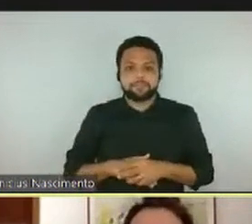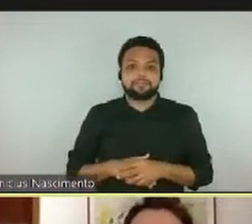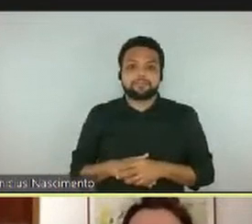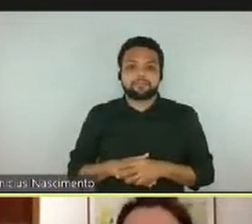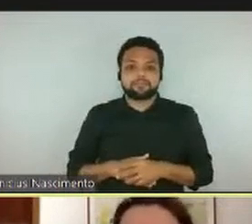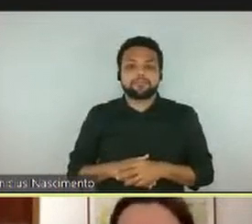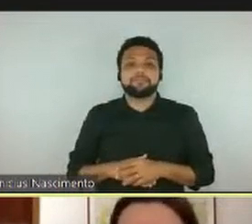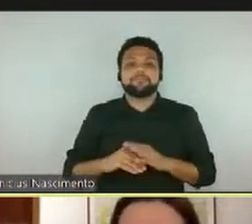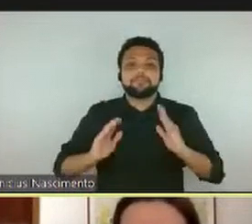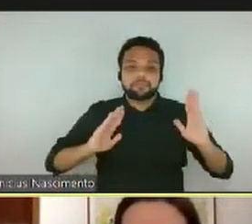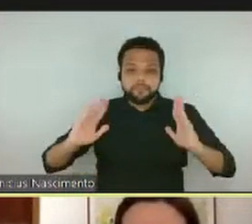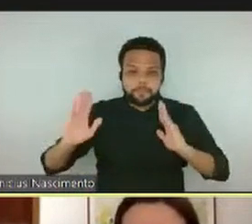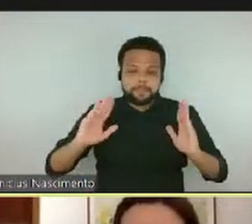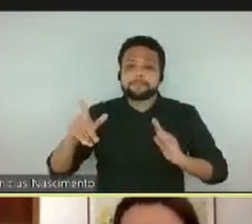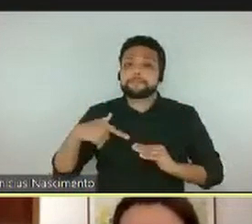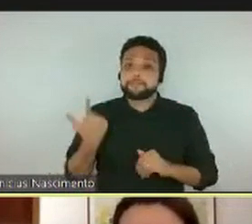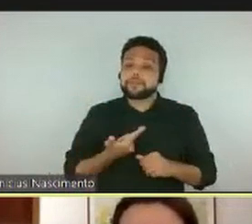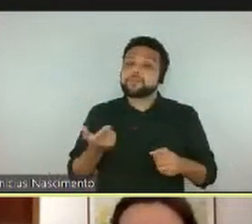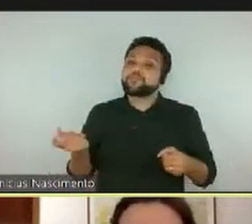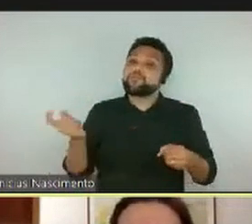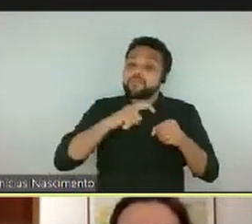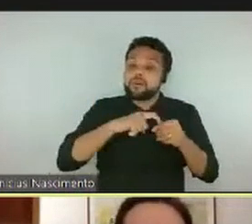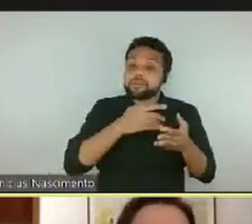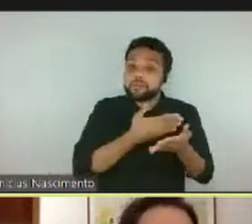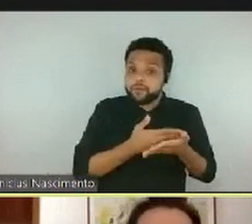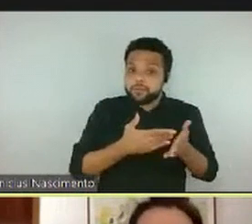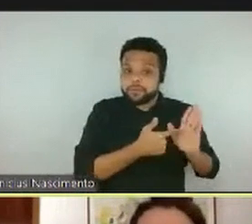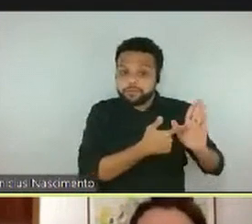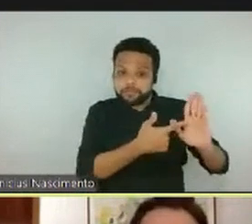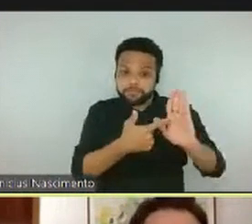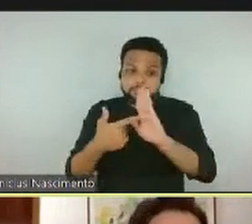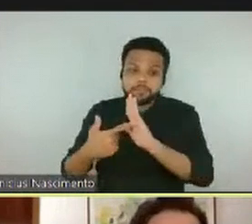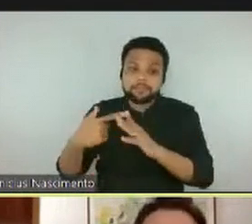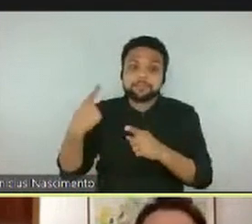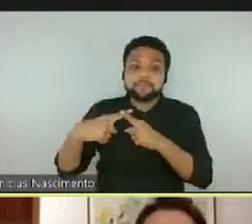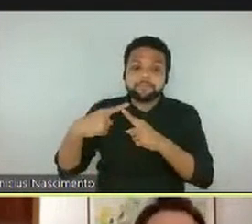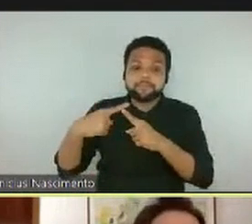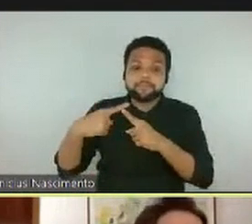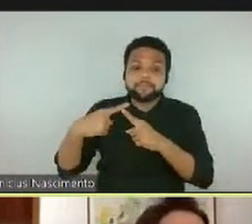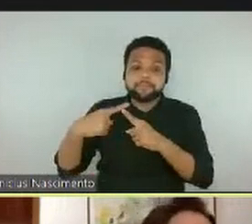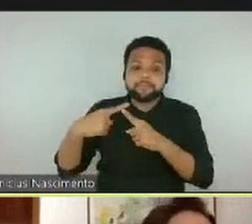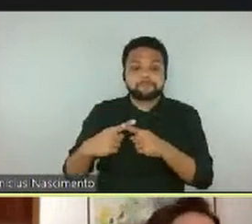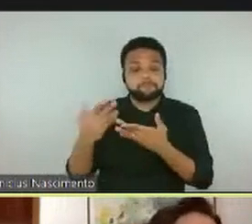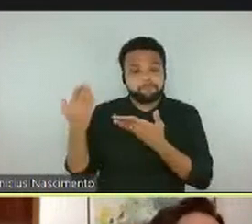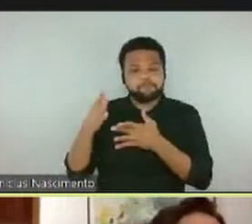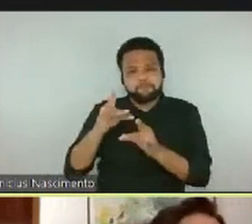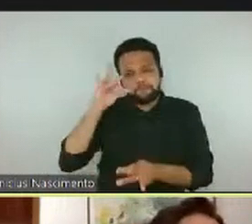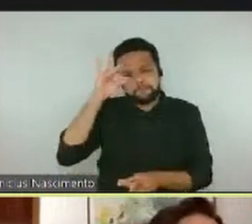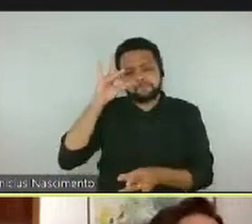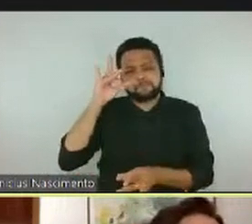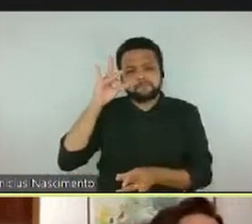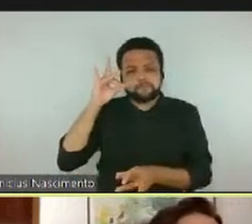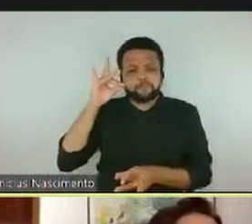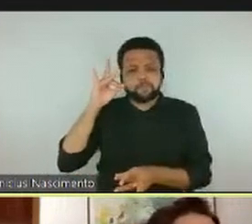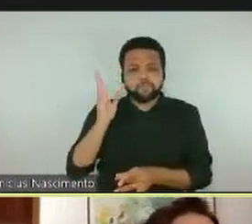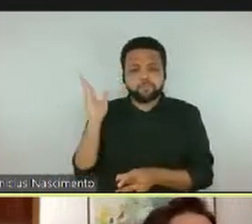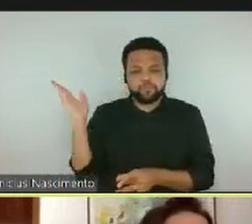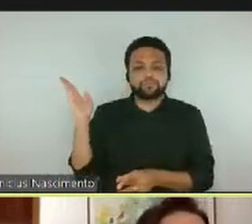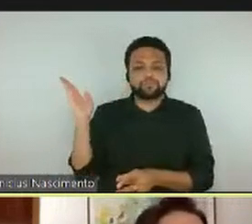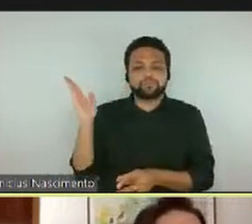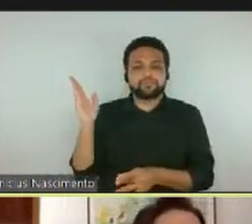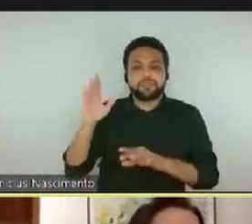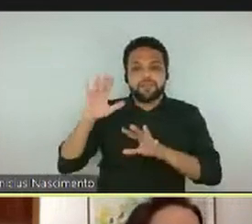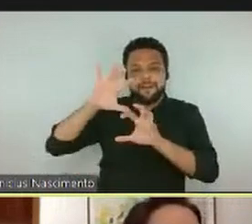a gente volta lá para o início da exposição, porque, aqui só um detalhe do Max Bill, a gente volta para o